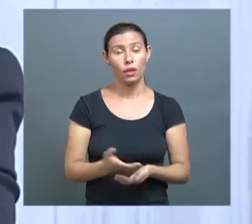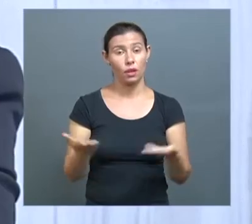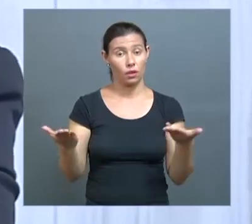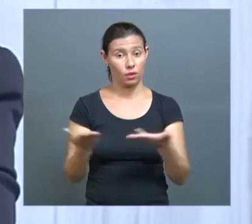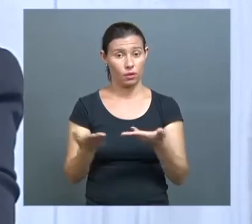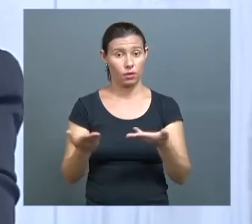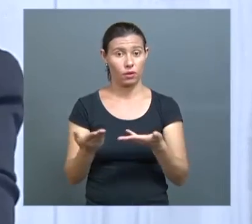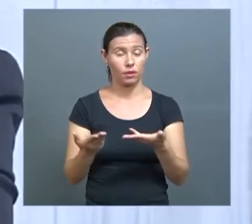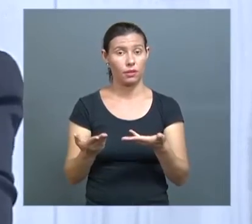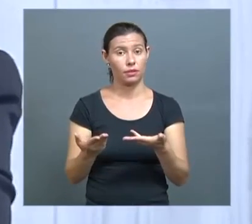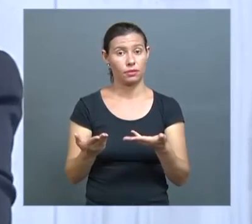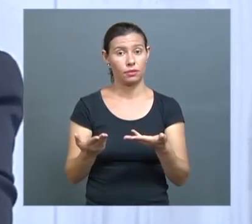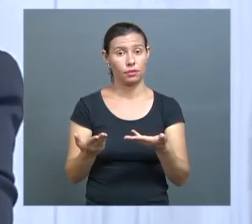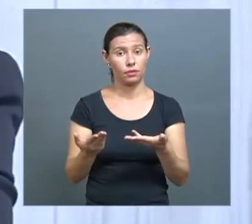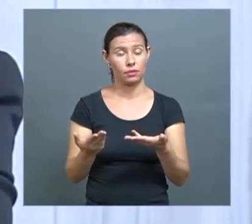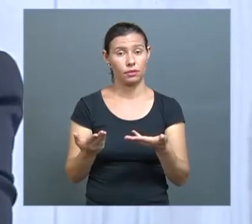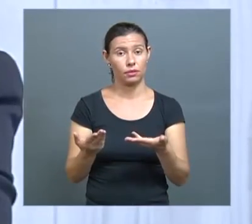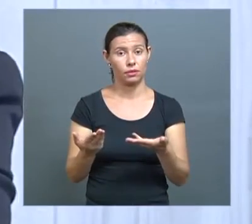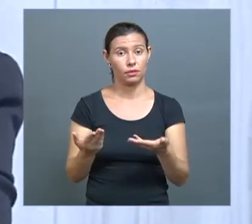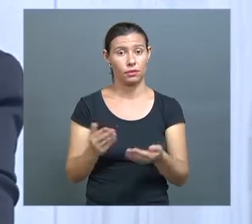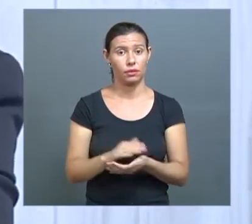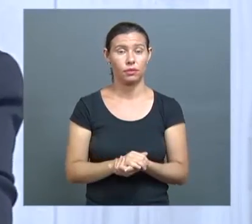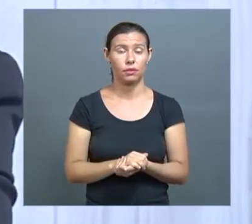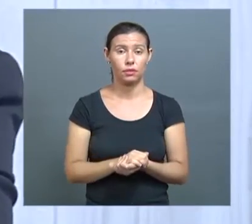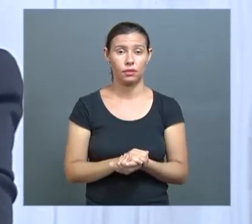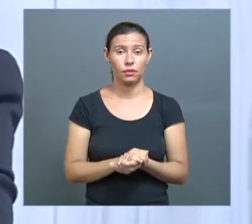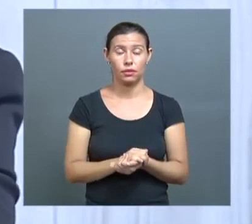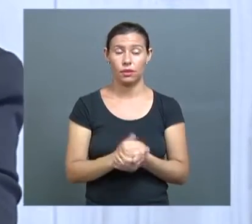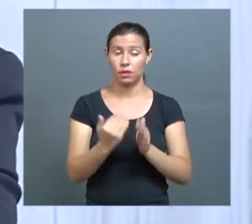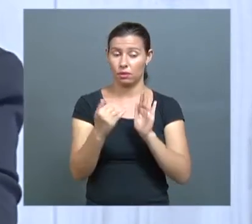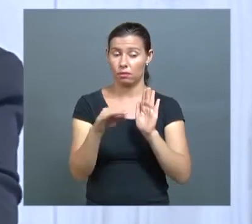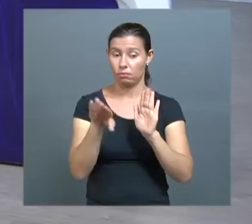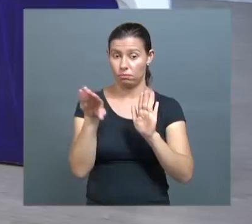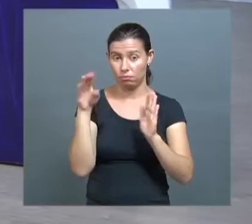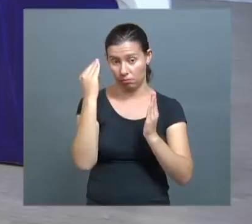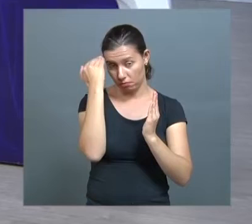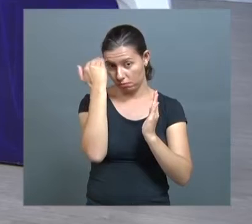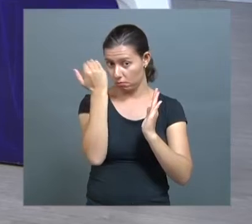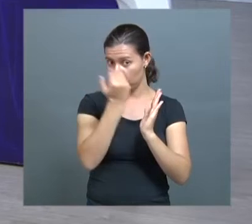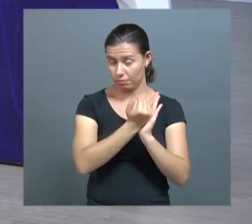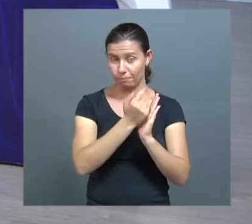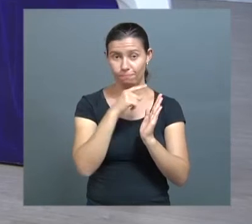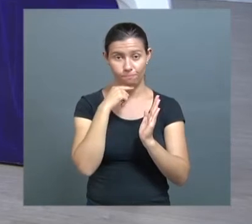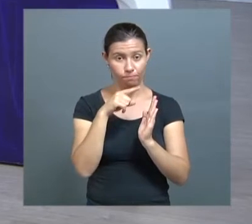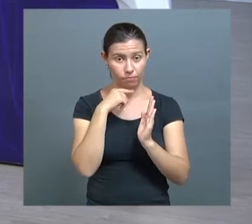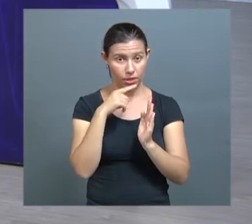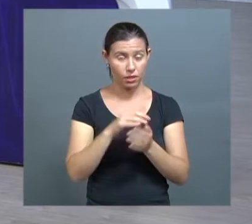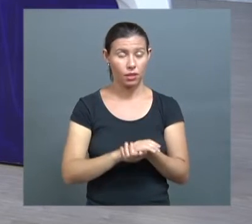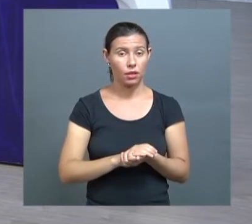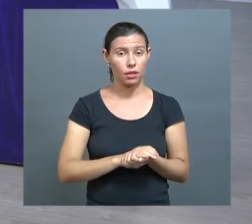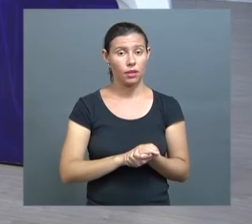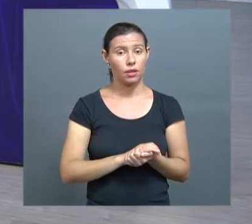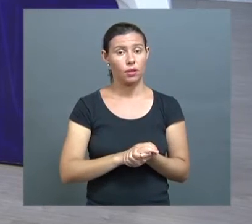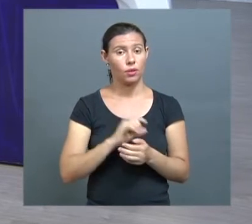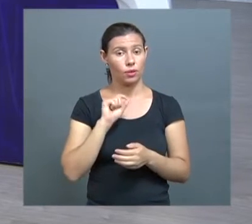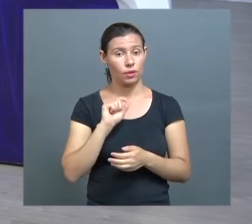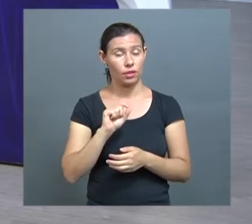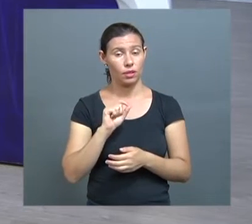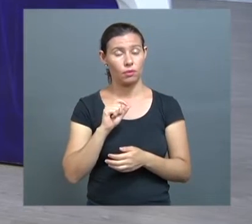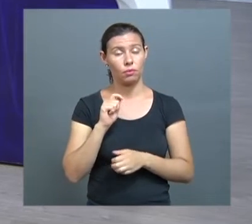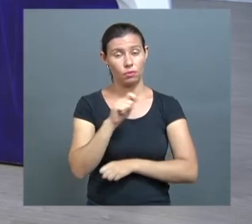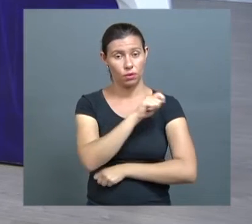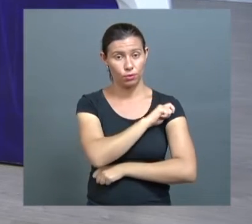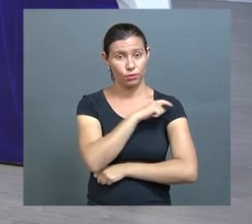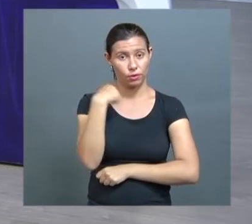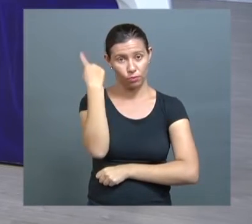cumprirmos o que está lá, porque são plantões de 12 horas, tanto diurno quanto noturno,